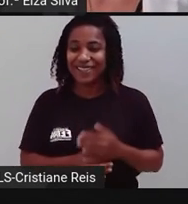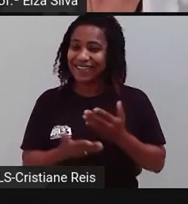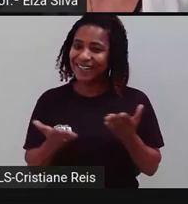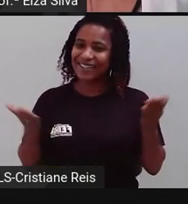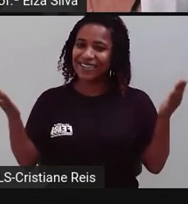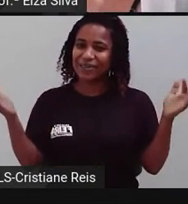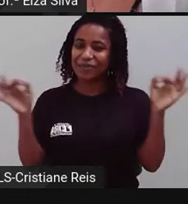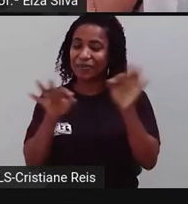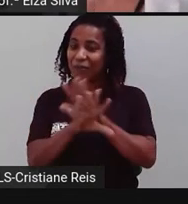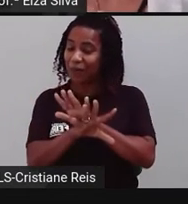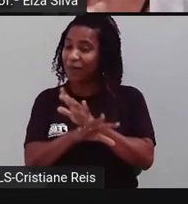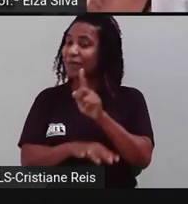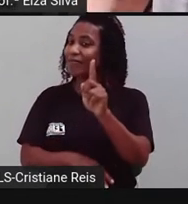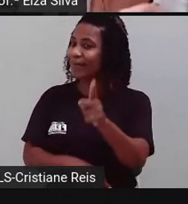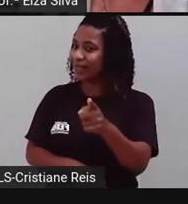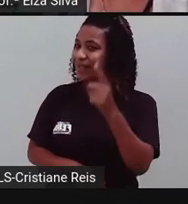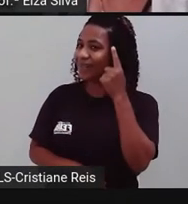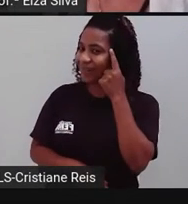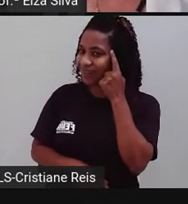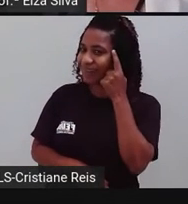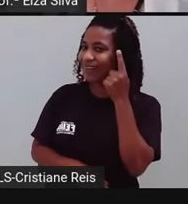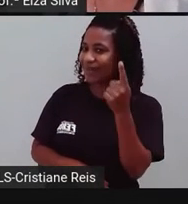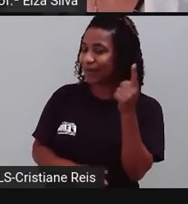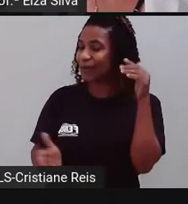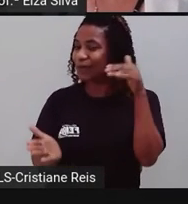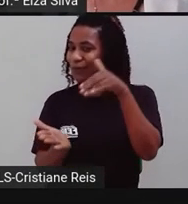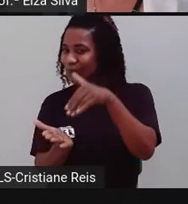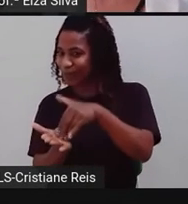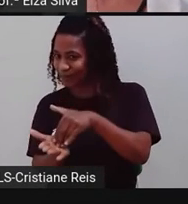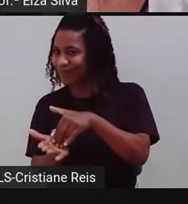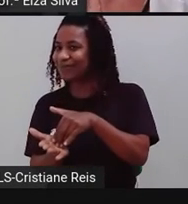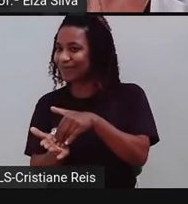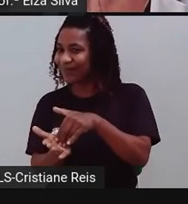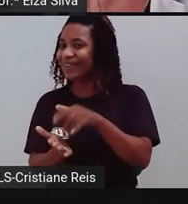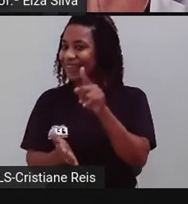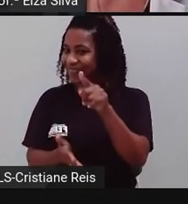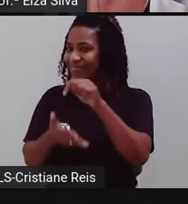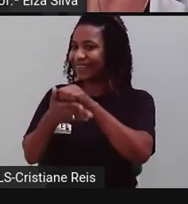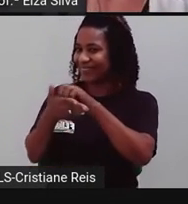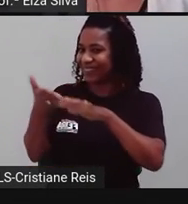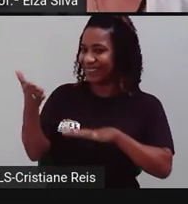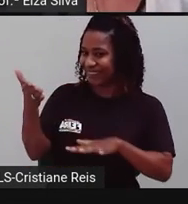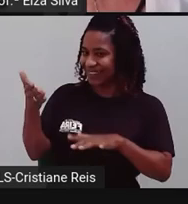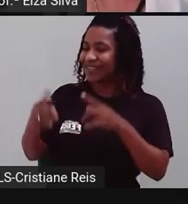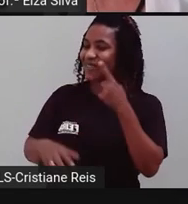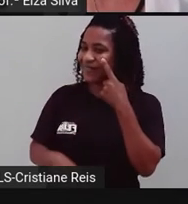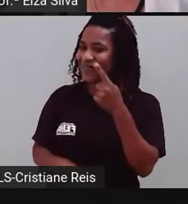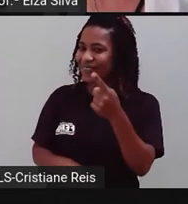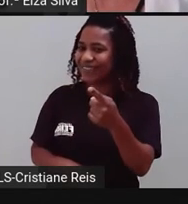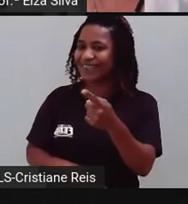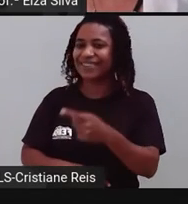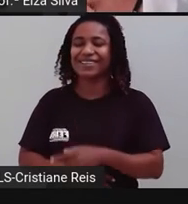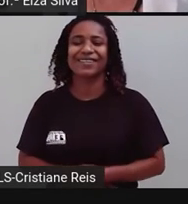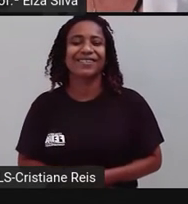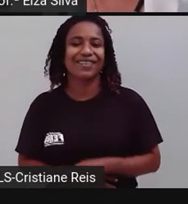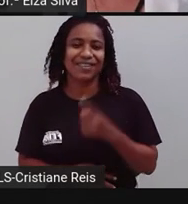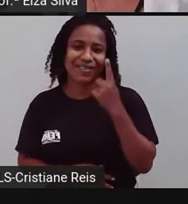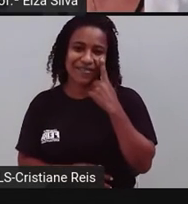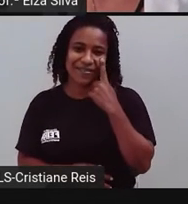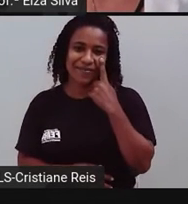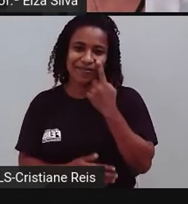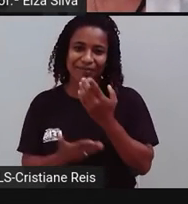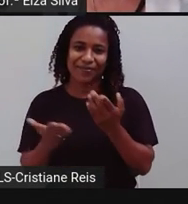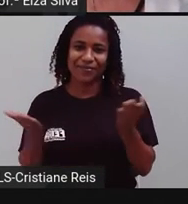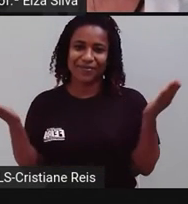aqui Mas não se esqueçam que mesmo no último dia de aula eu vou deixar um desafio para vocês Let's practice because you can't